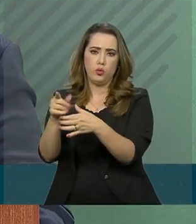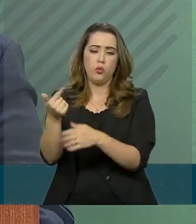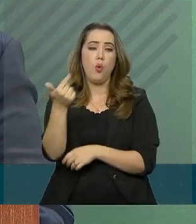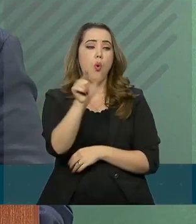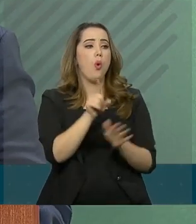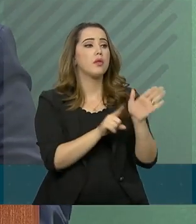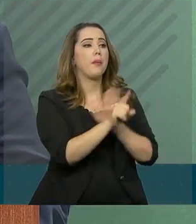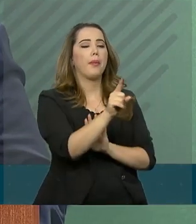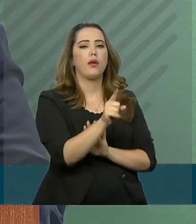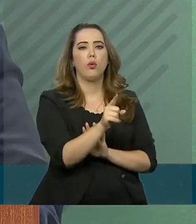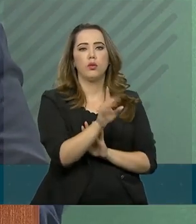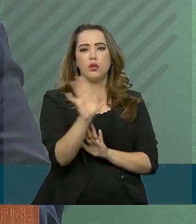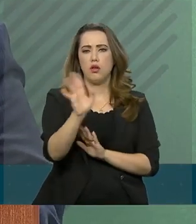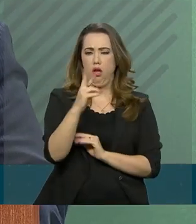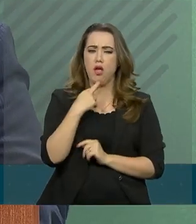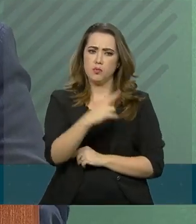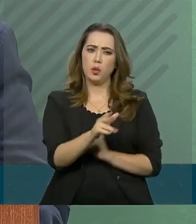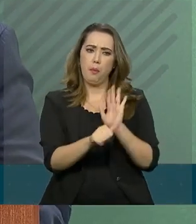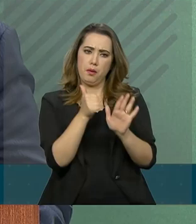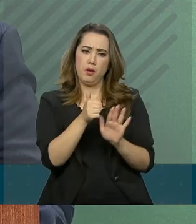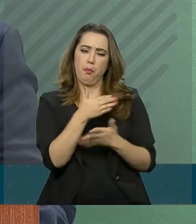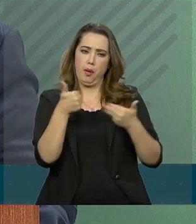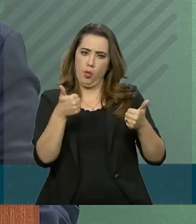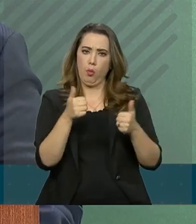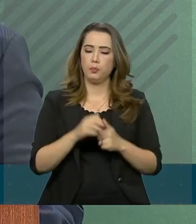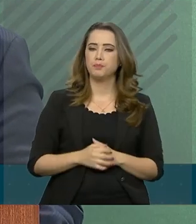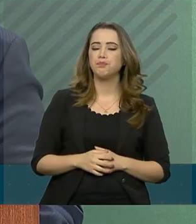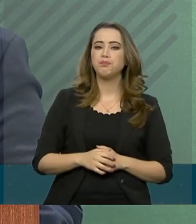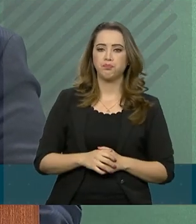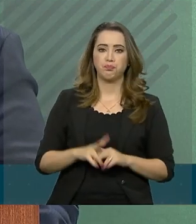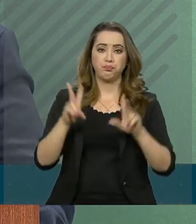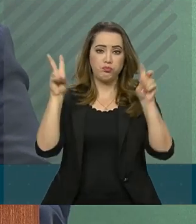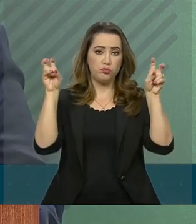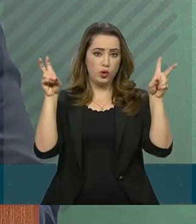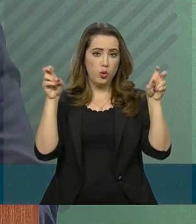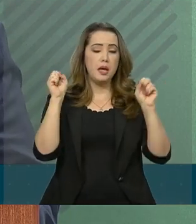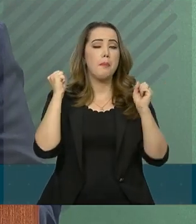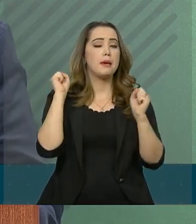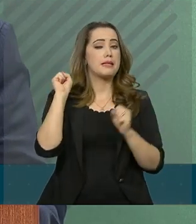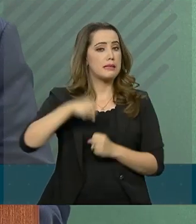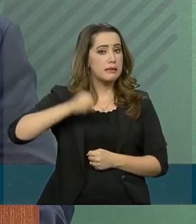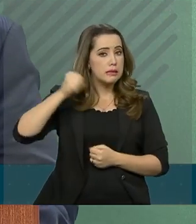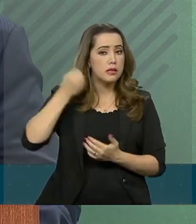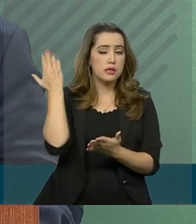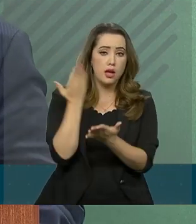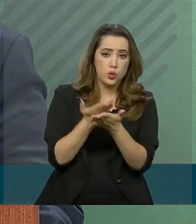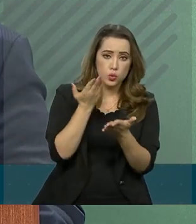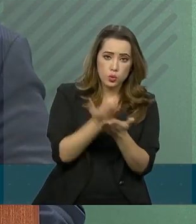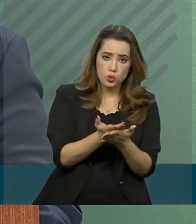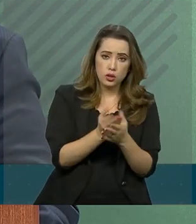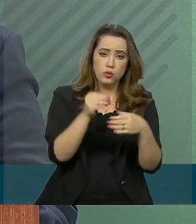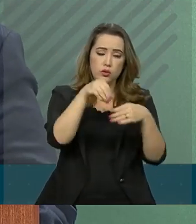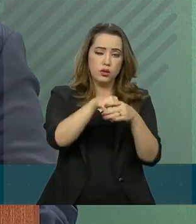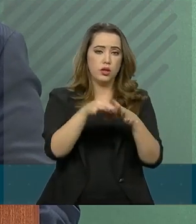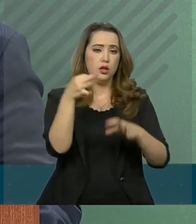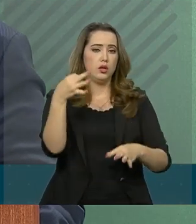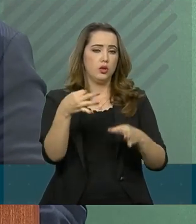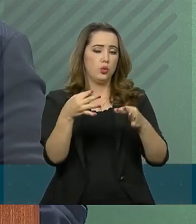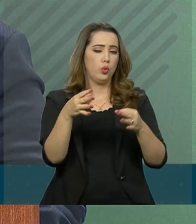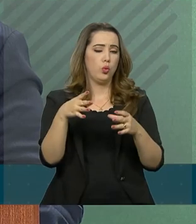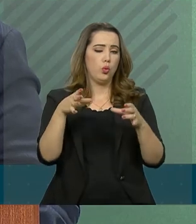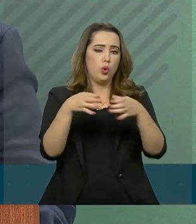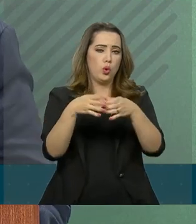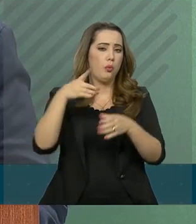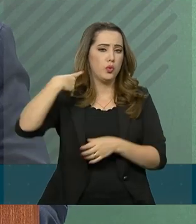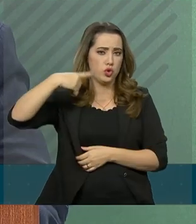responder, porque fica mais fácil para mim e para você. O tema, sim, está em estudo pela assessoria jurídica do governo federal,